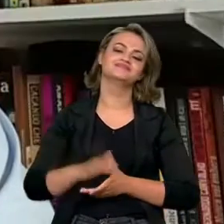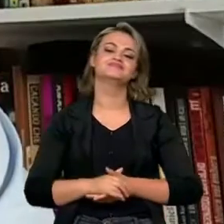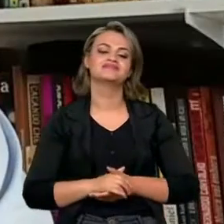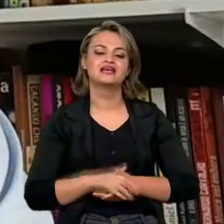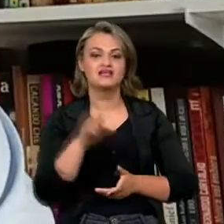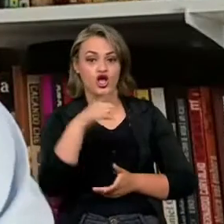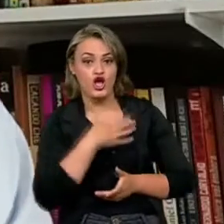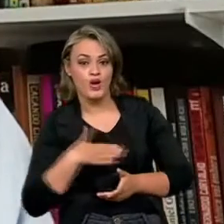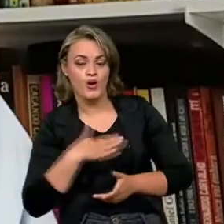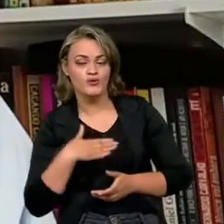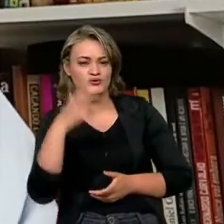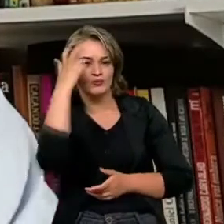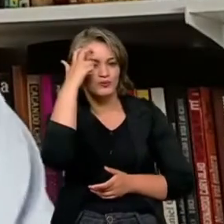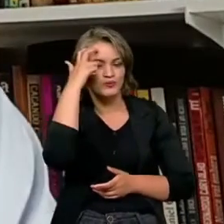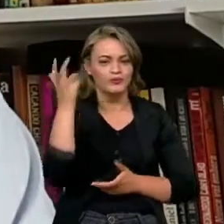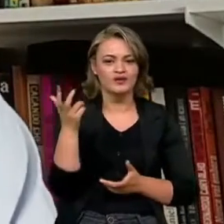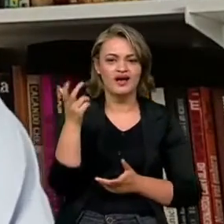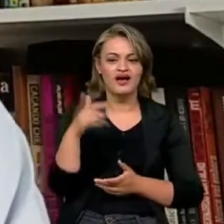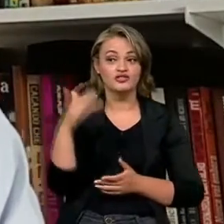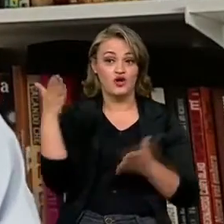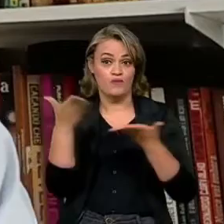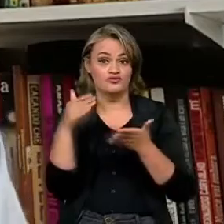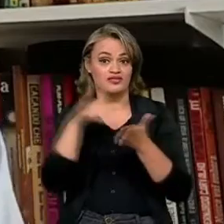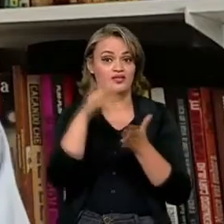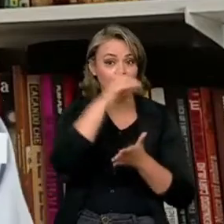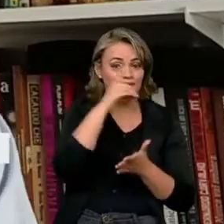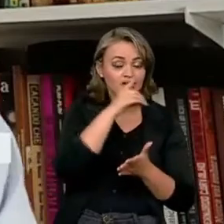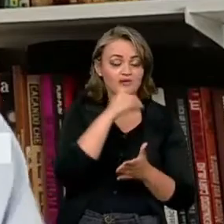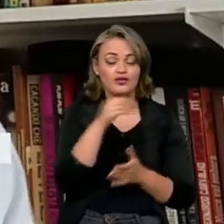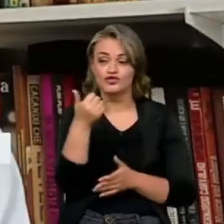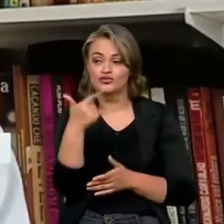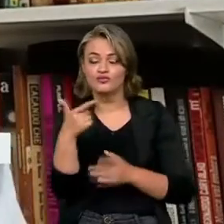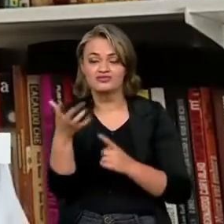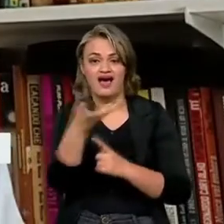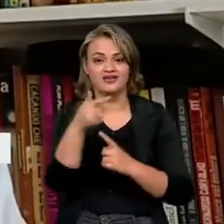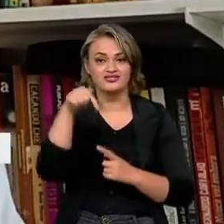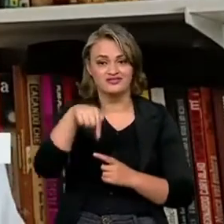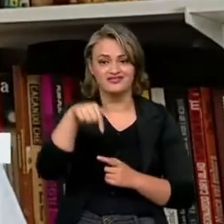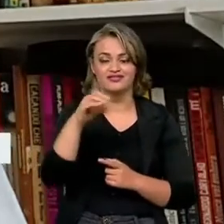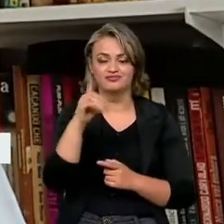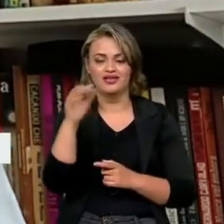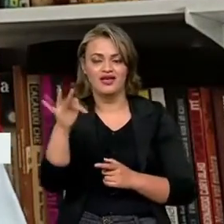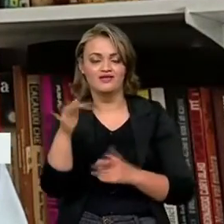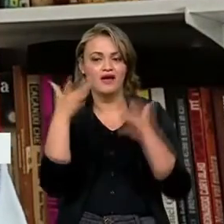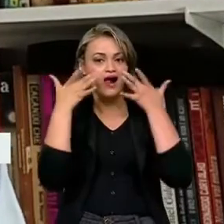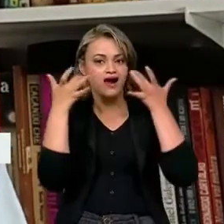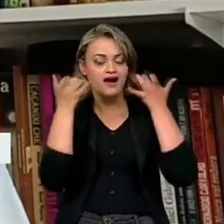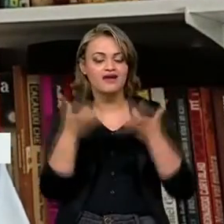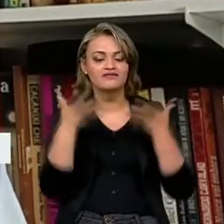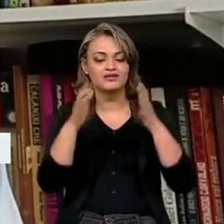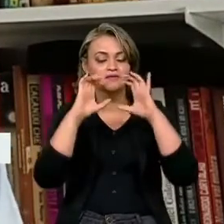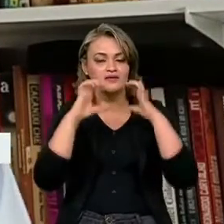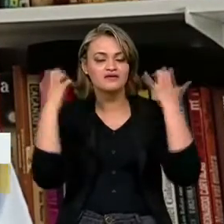Se você gosta de cultura popular, de hoje a domingo, 12 artistas do Distrito Federal e do Entorno se apresentam no